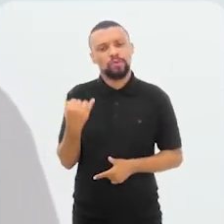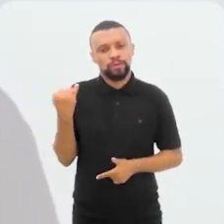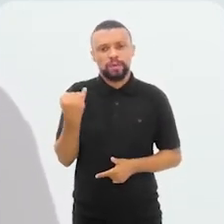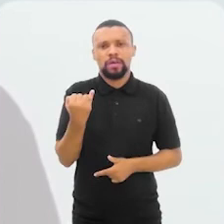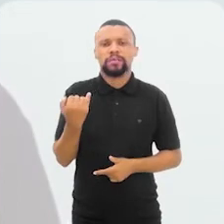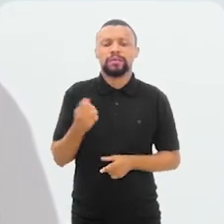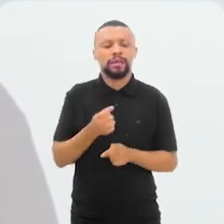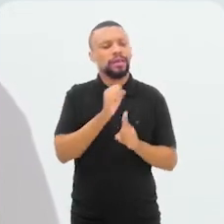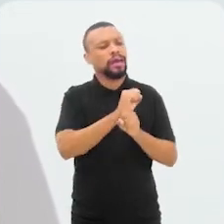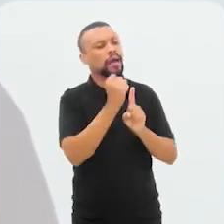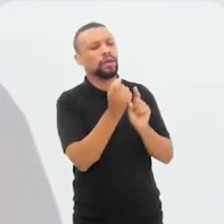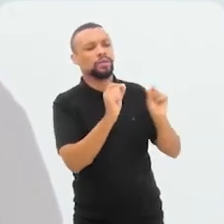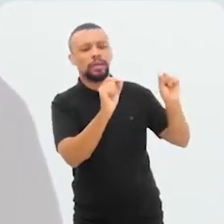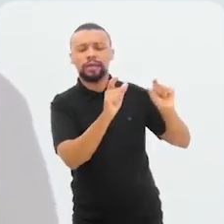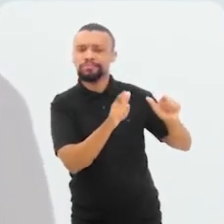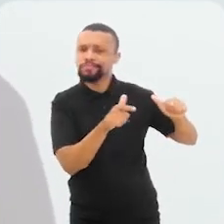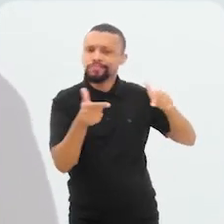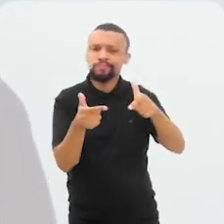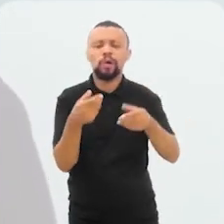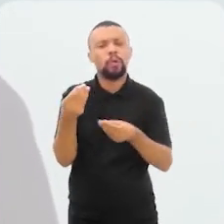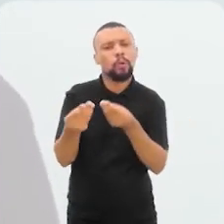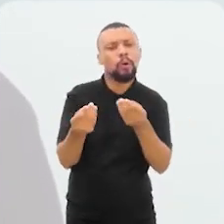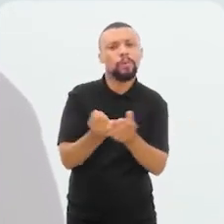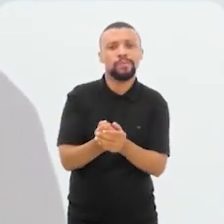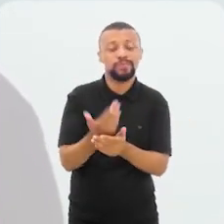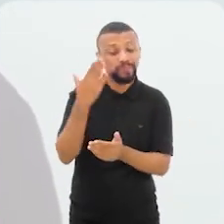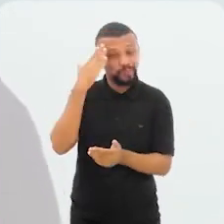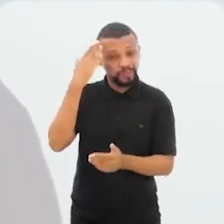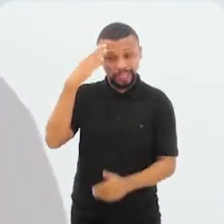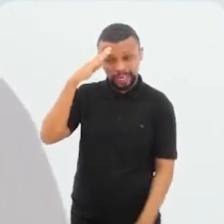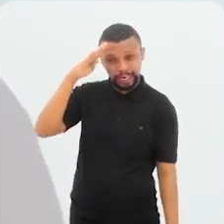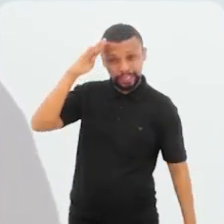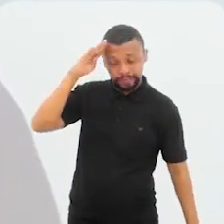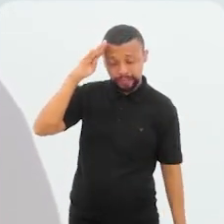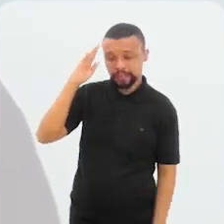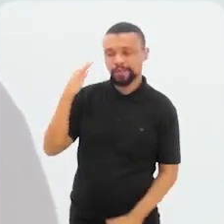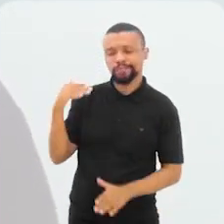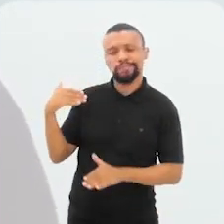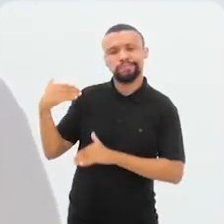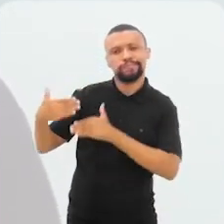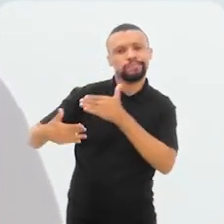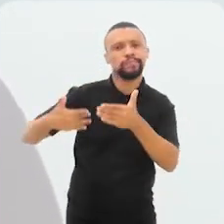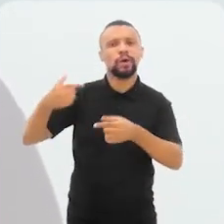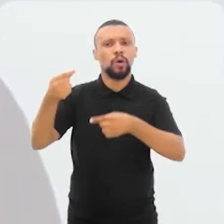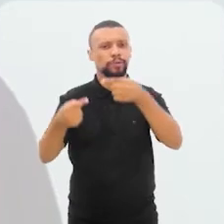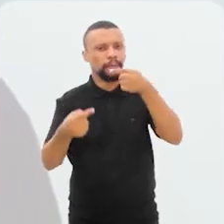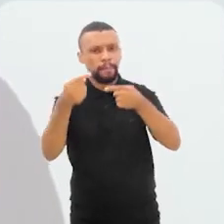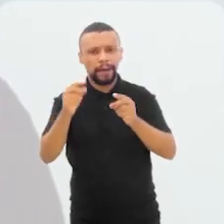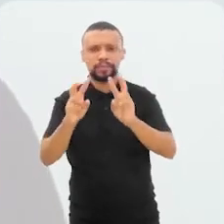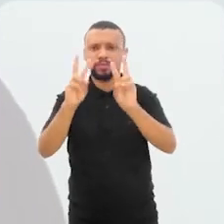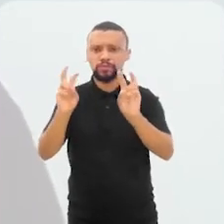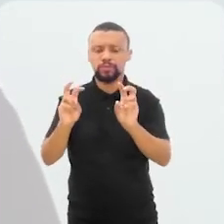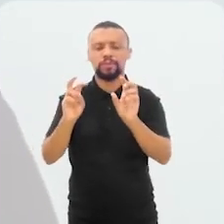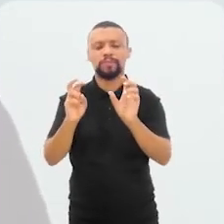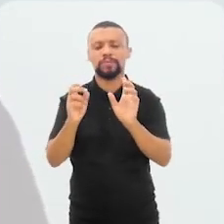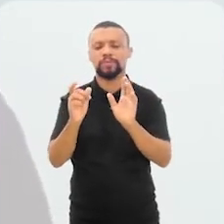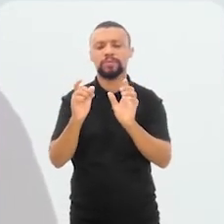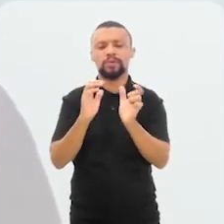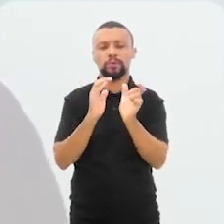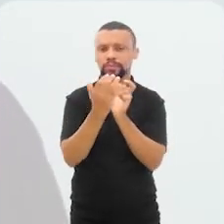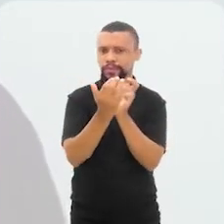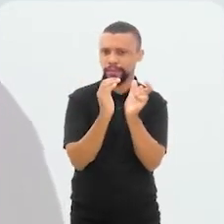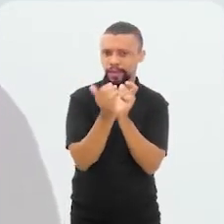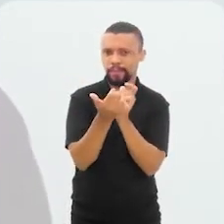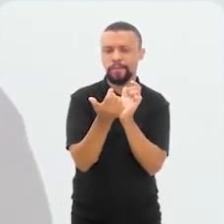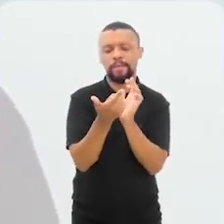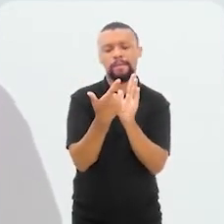se mobilizar em torno disso. A academia já avançou muito e debate muito sobre a questão dos termos que vão definir